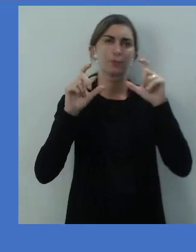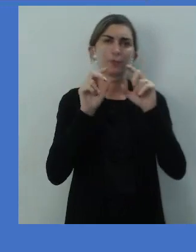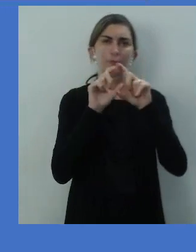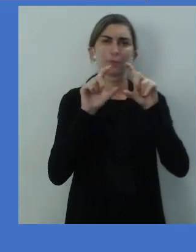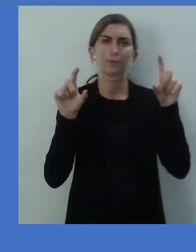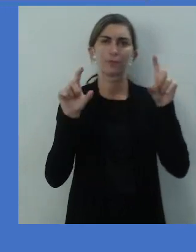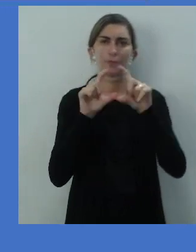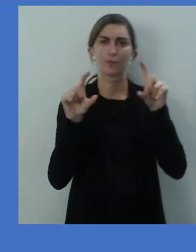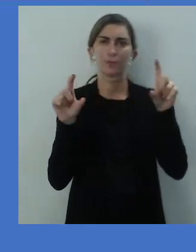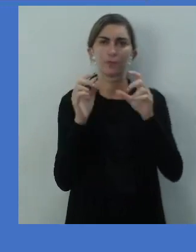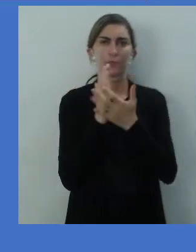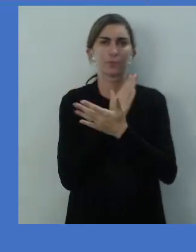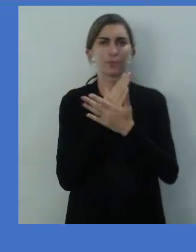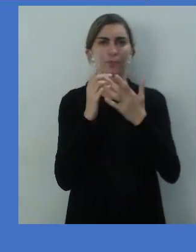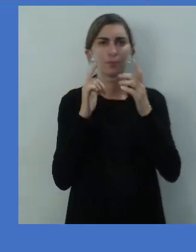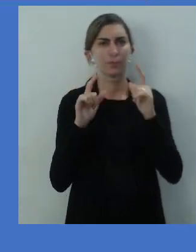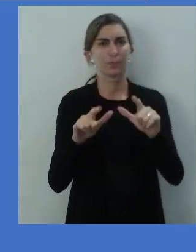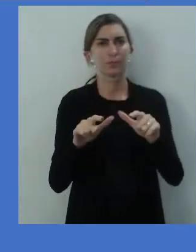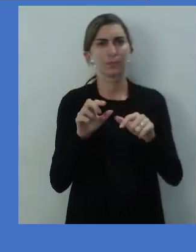em algum lugar.